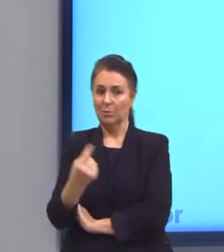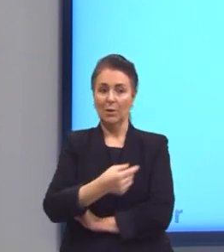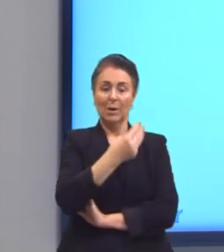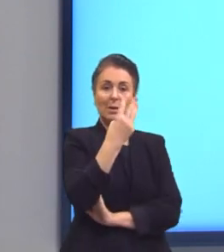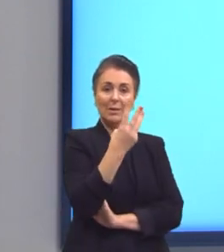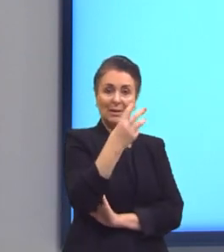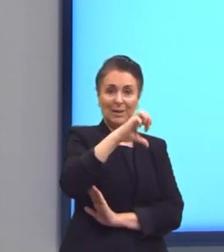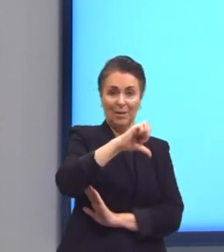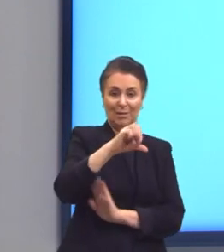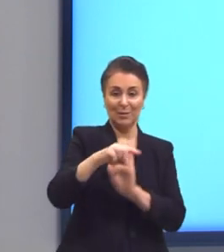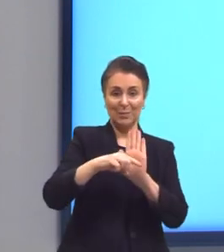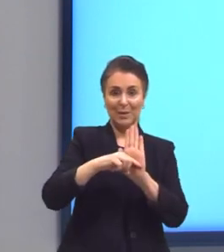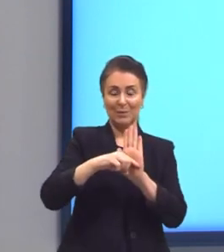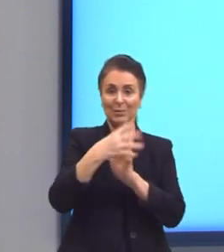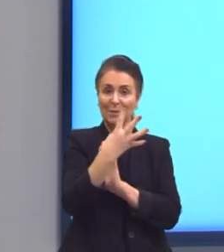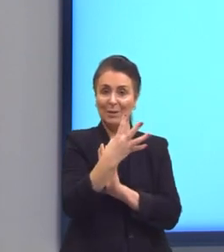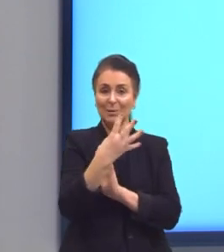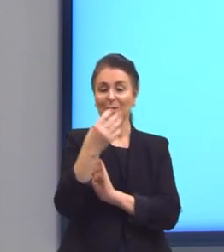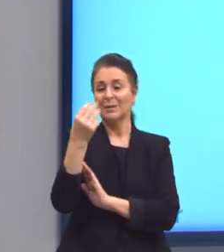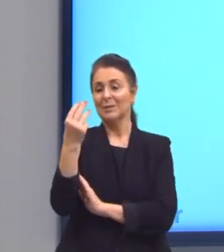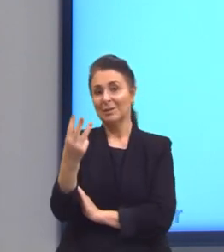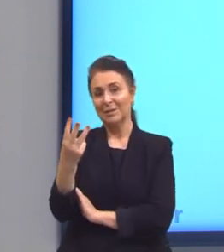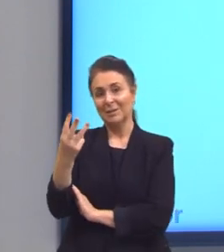menos 4 dá 35.